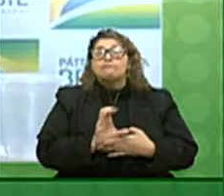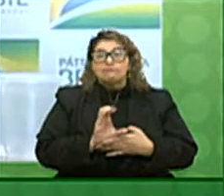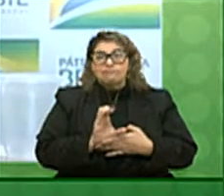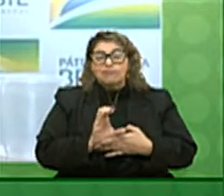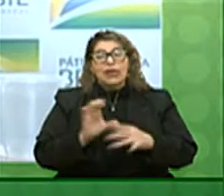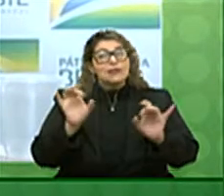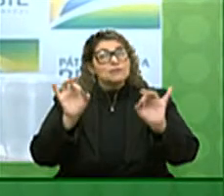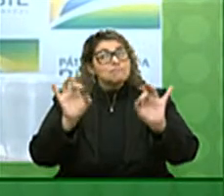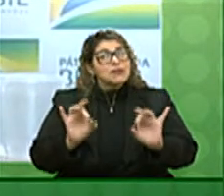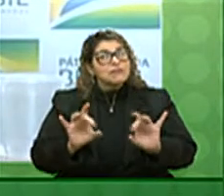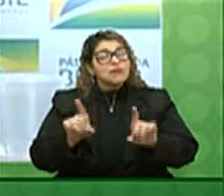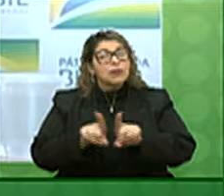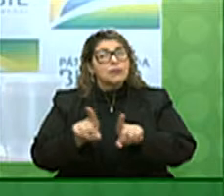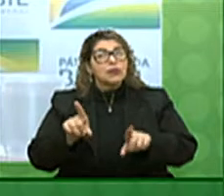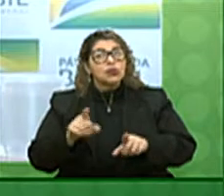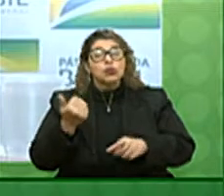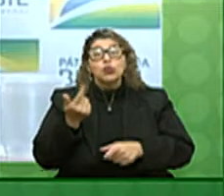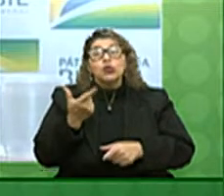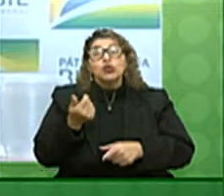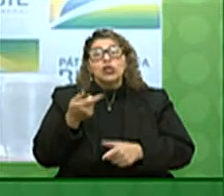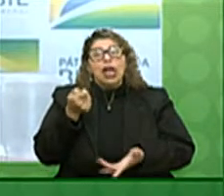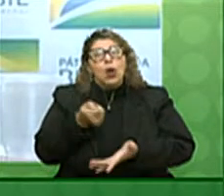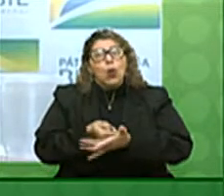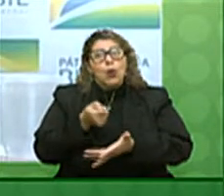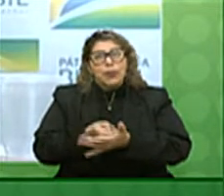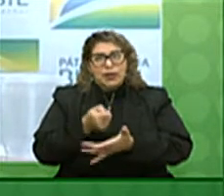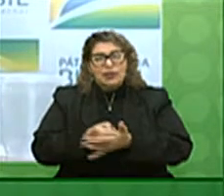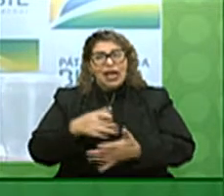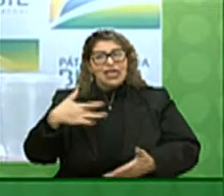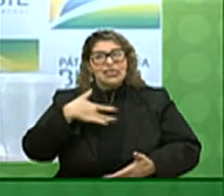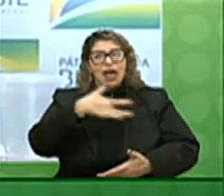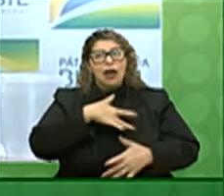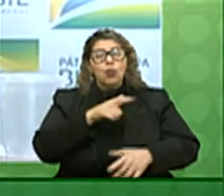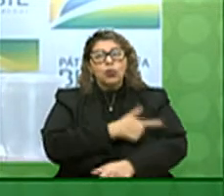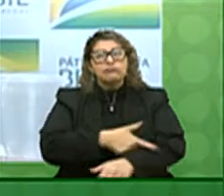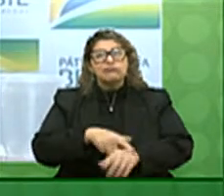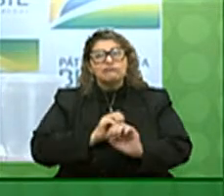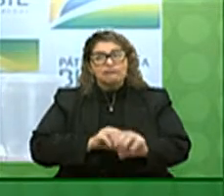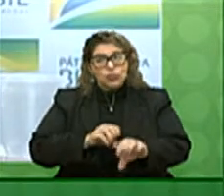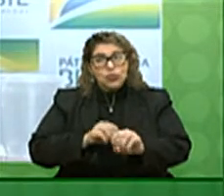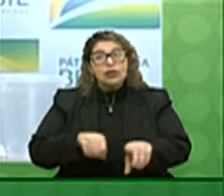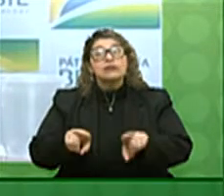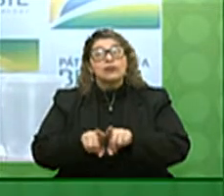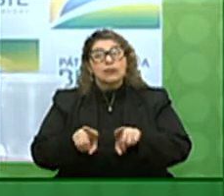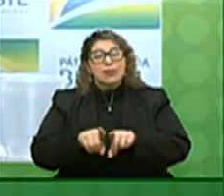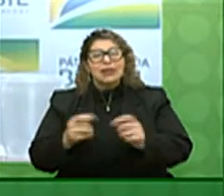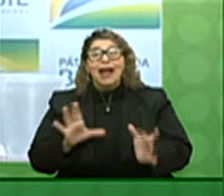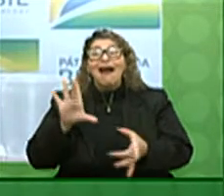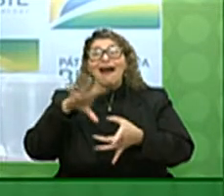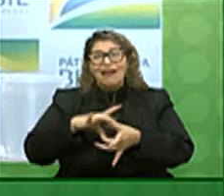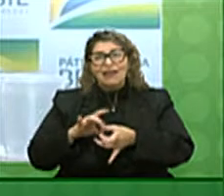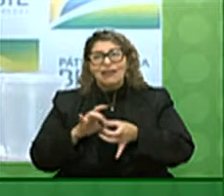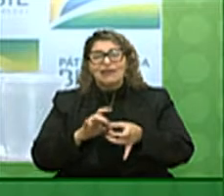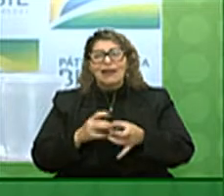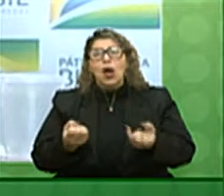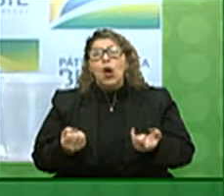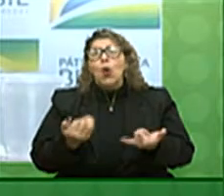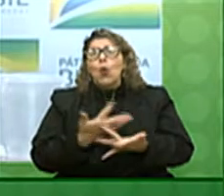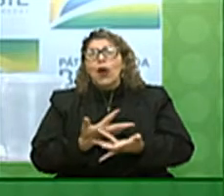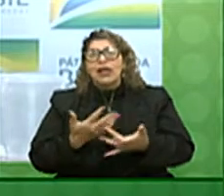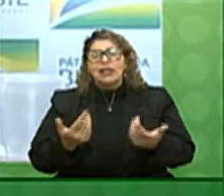especificamente um caso, a questão dos recursos obrigatórios de saúde e educação, que estão muito ligados à quantidade,